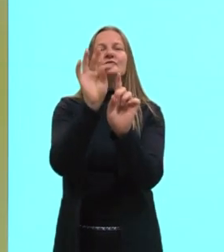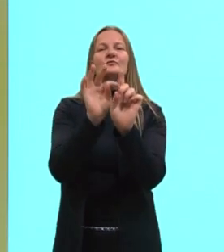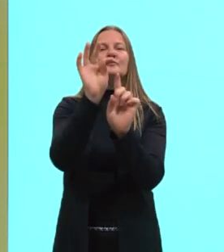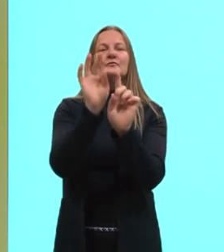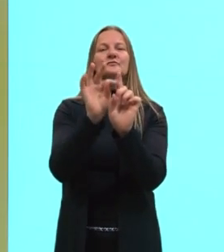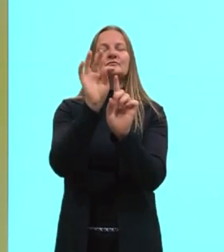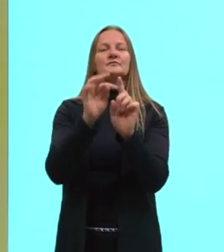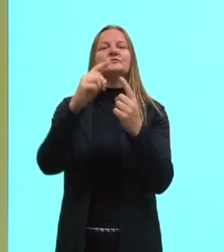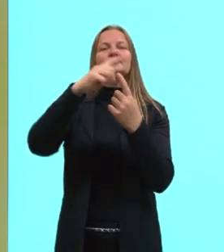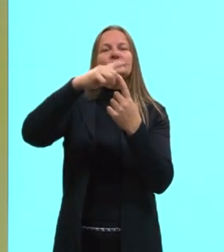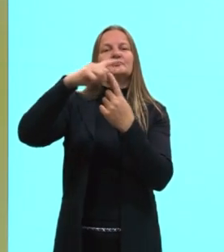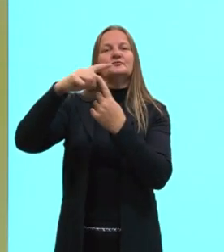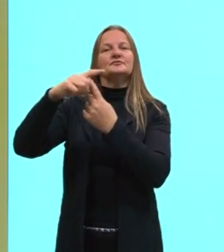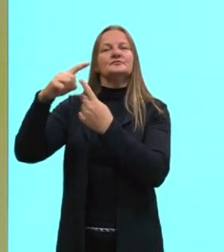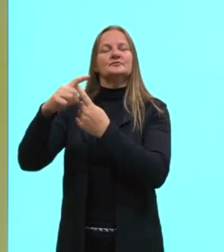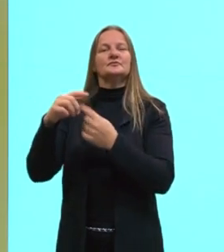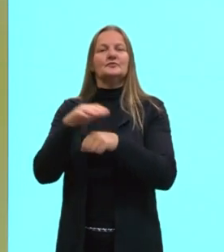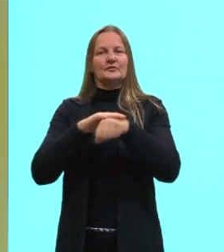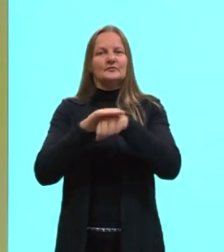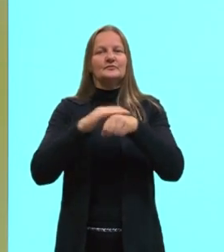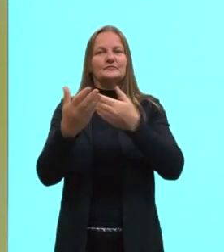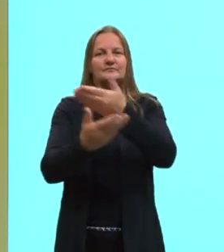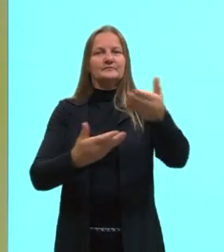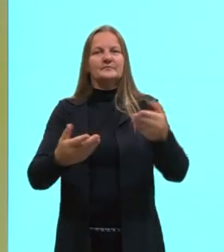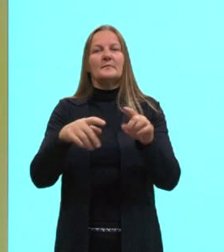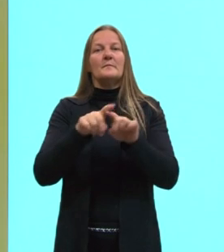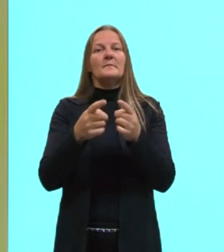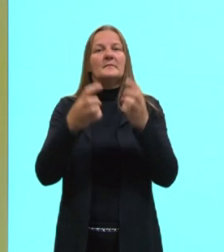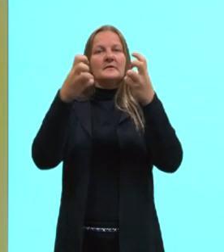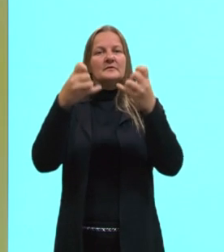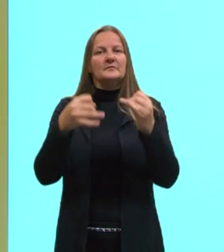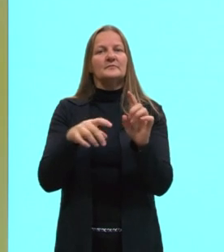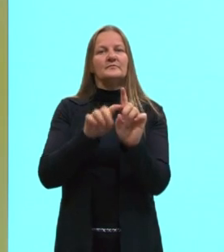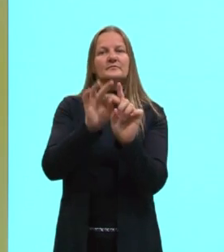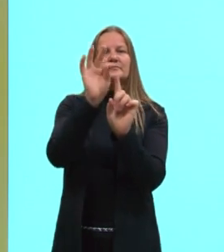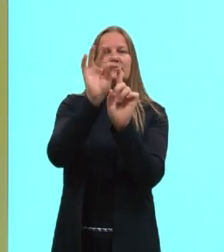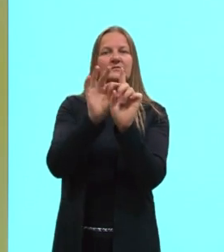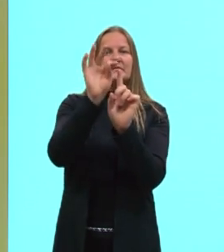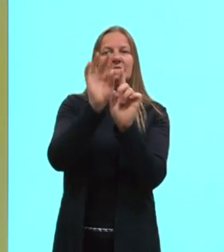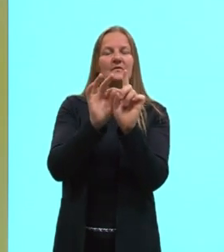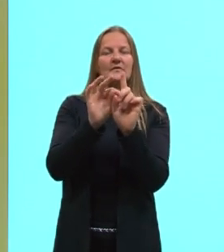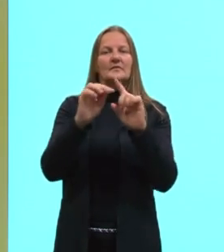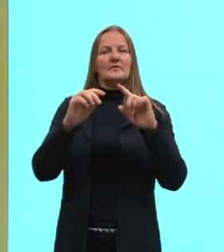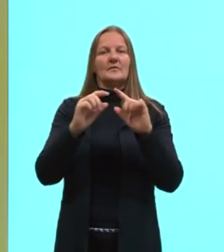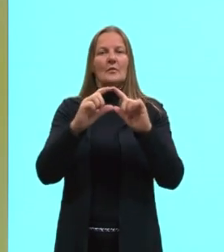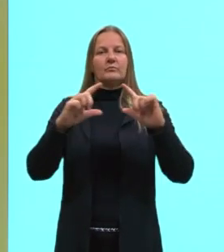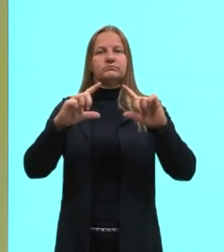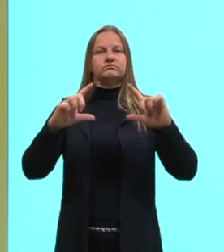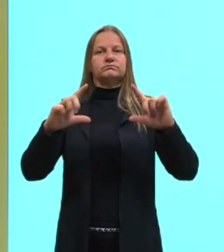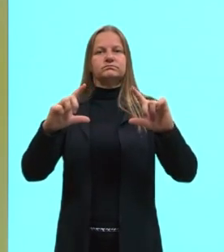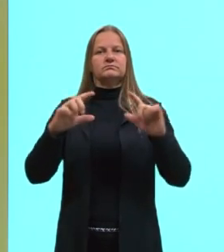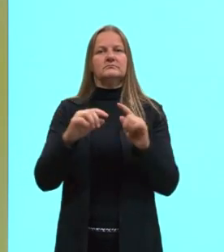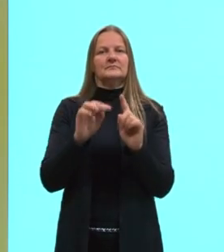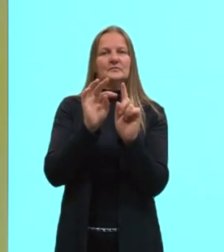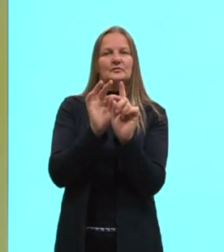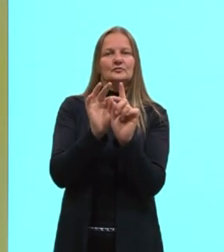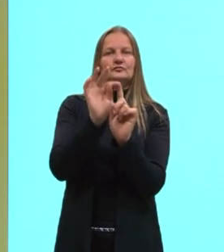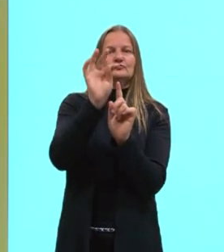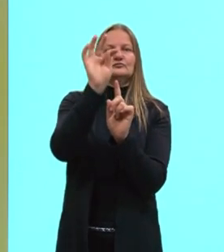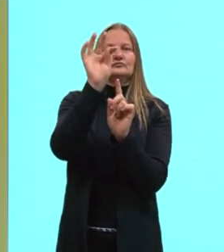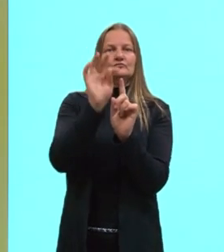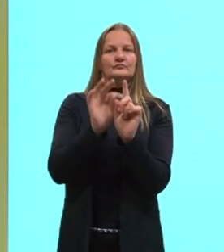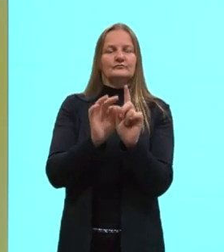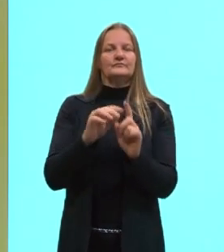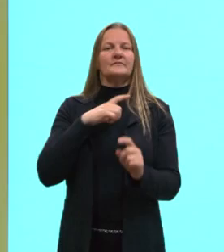de termômetros, a gente já conversou, mas aqui é um específico, termômetro de dilatação. Então, gente tem o termômetro lá